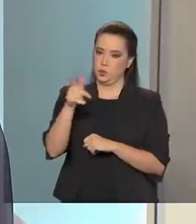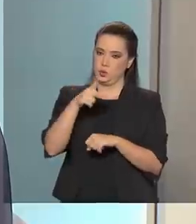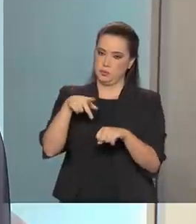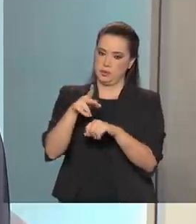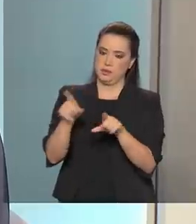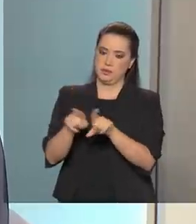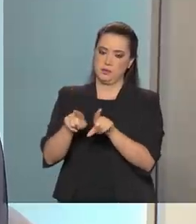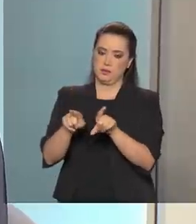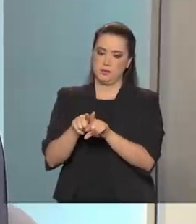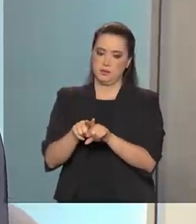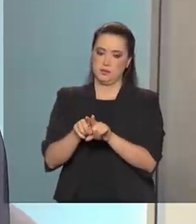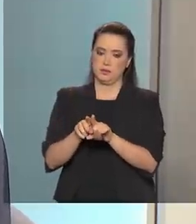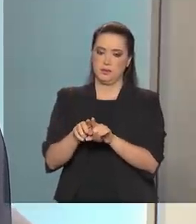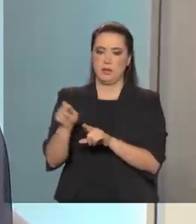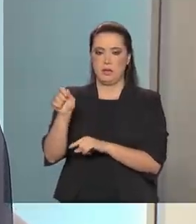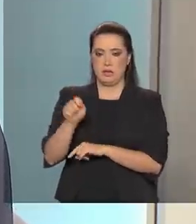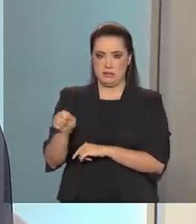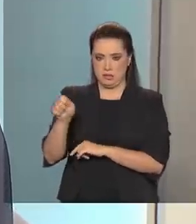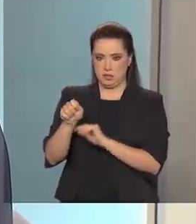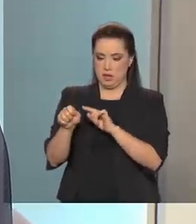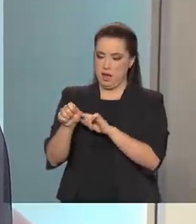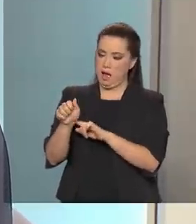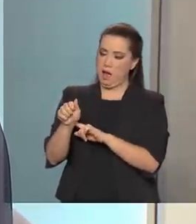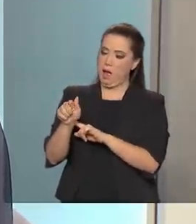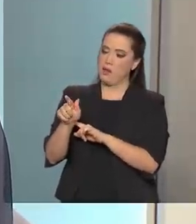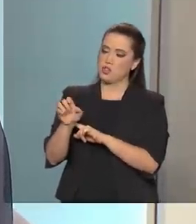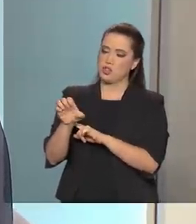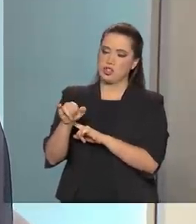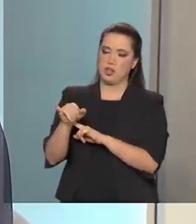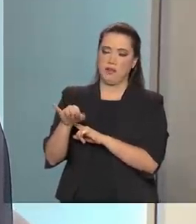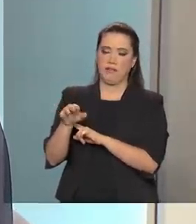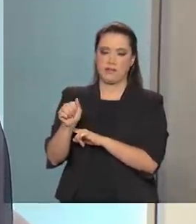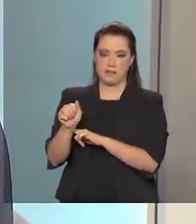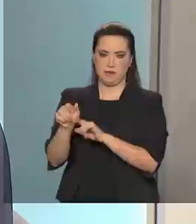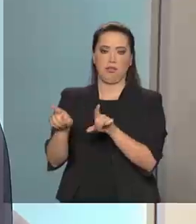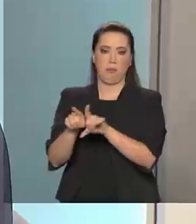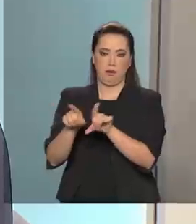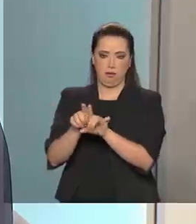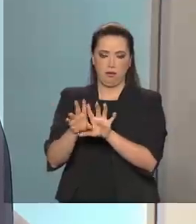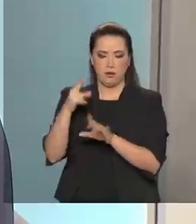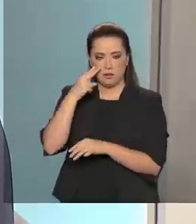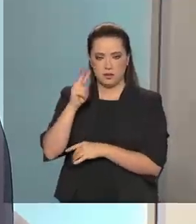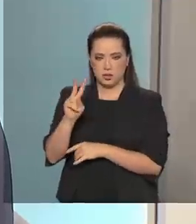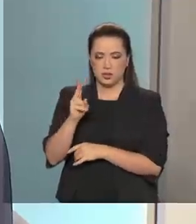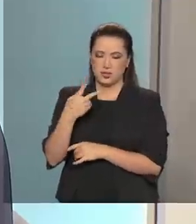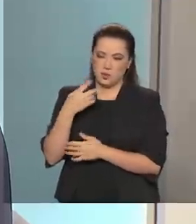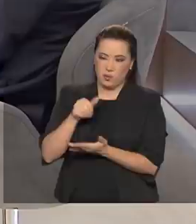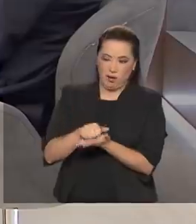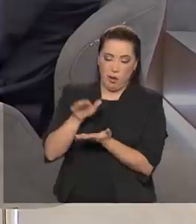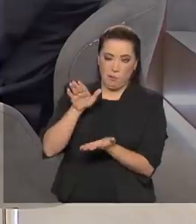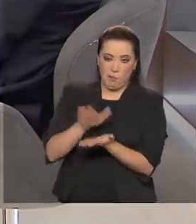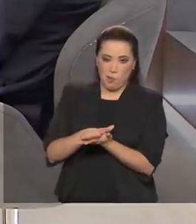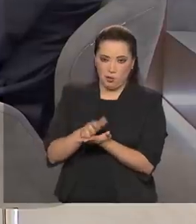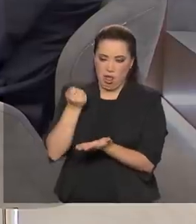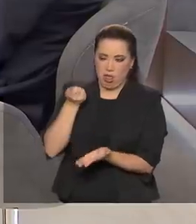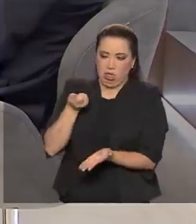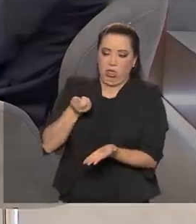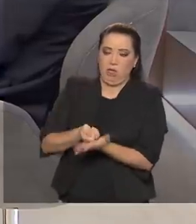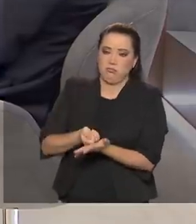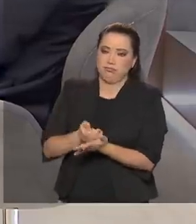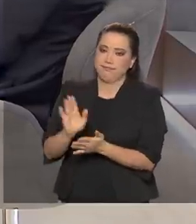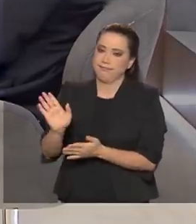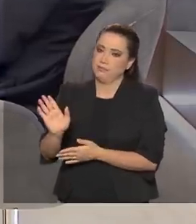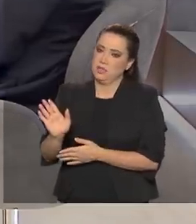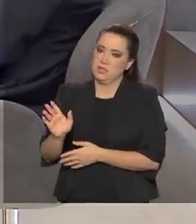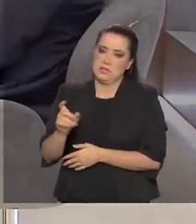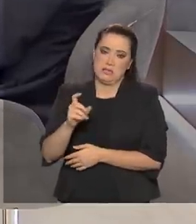países, as agências nossas, a sanção financeira nenhuma